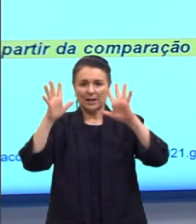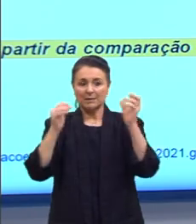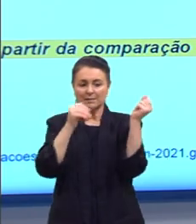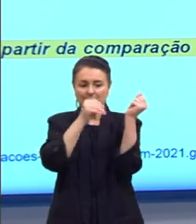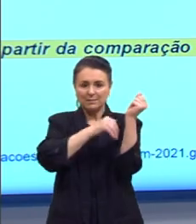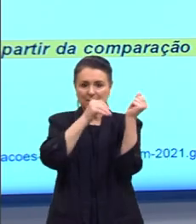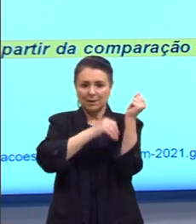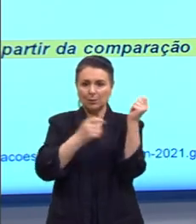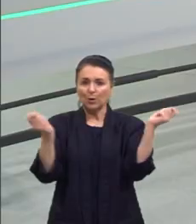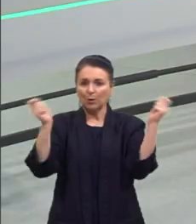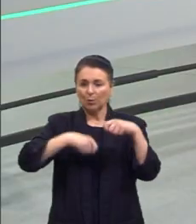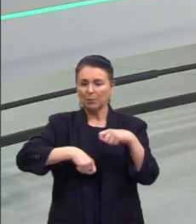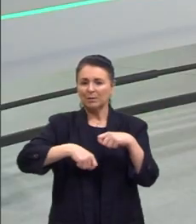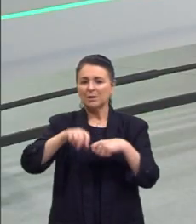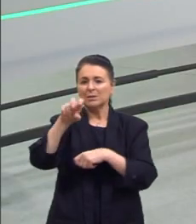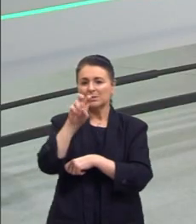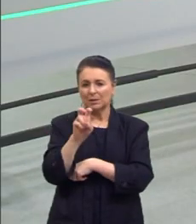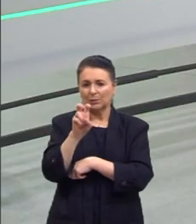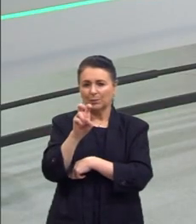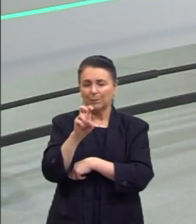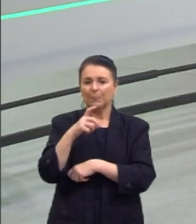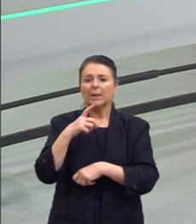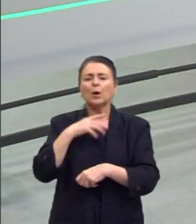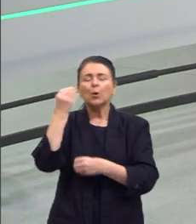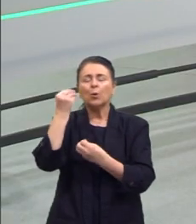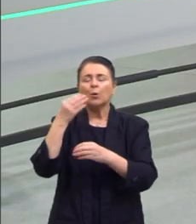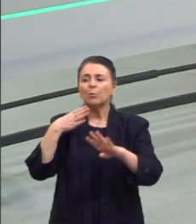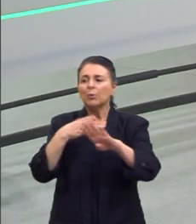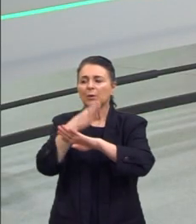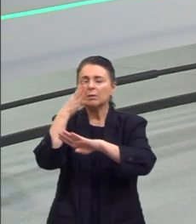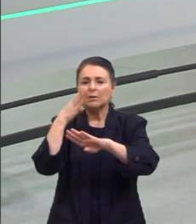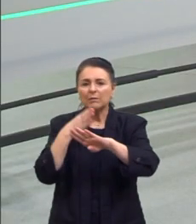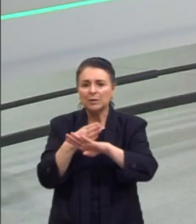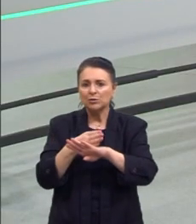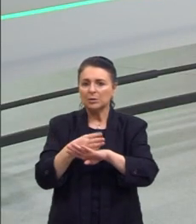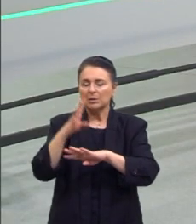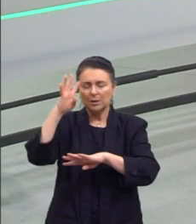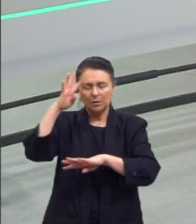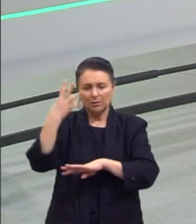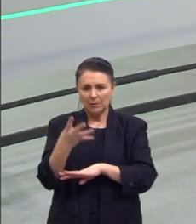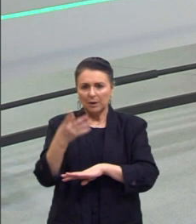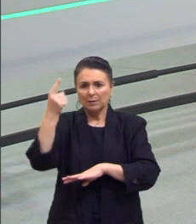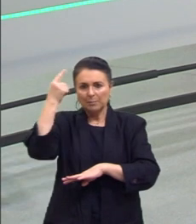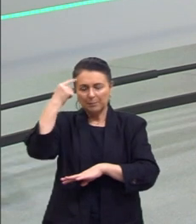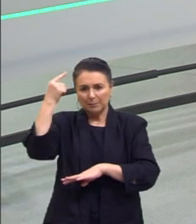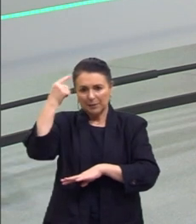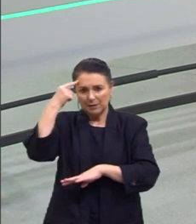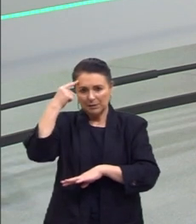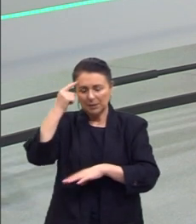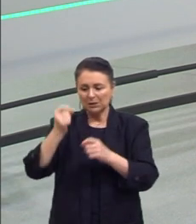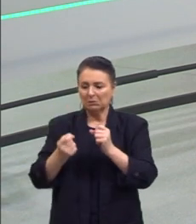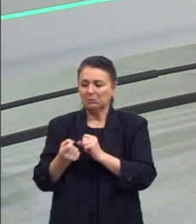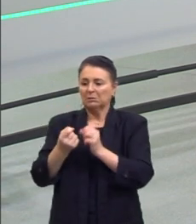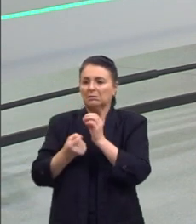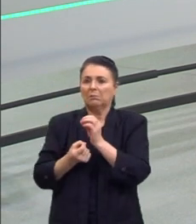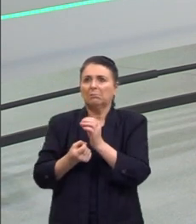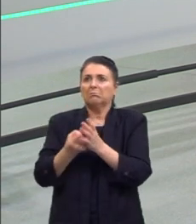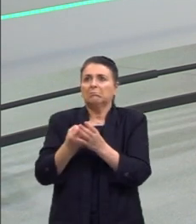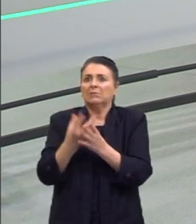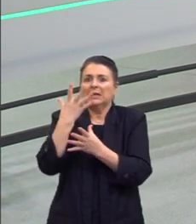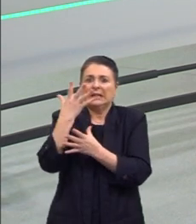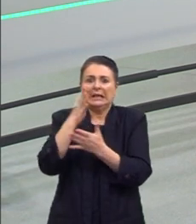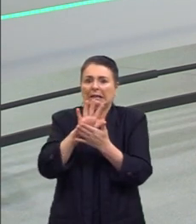da competência 5, nessa ideia de como intervir sem solucionar, sem pensar na solução, sem inventar a roda, como tu mesmo disse.